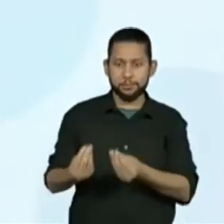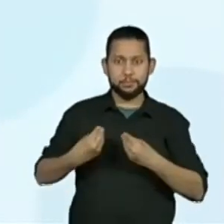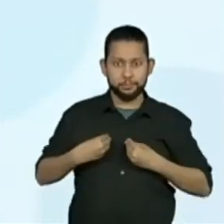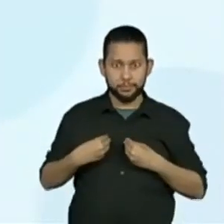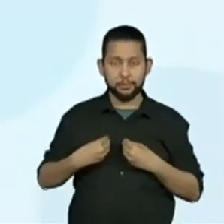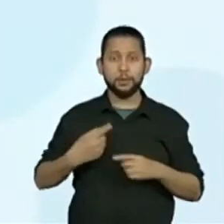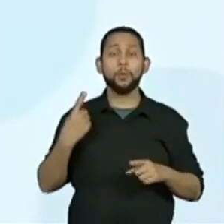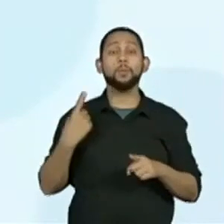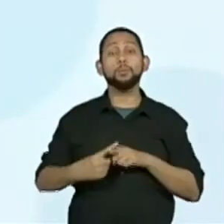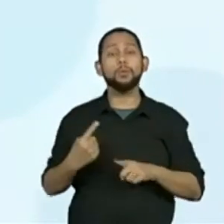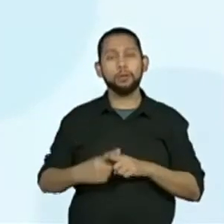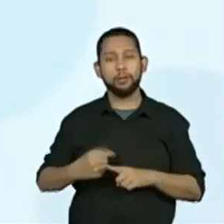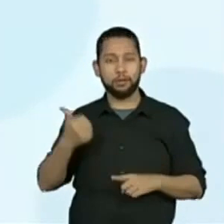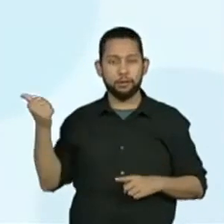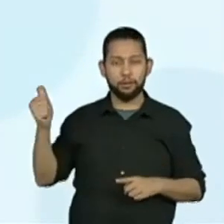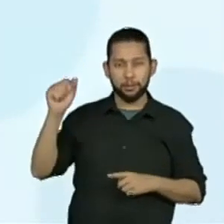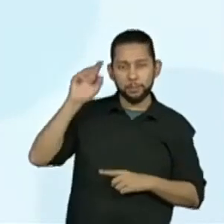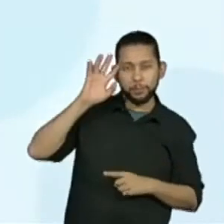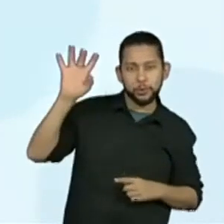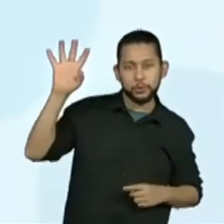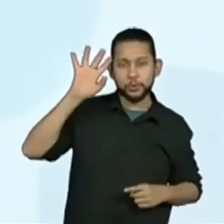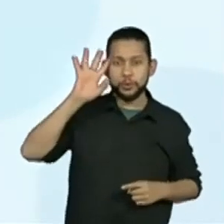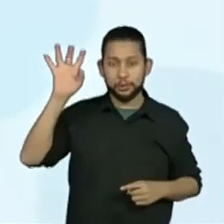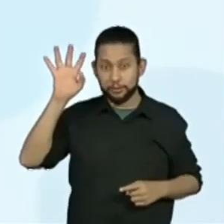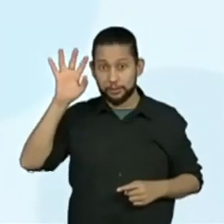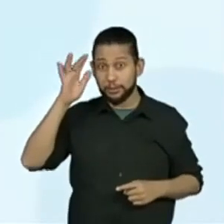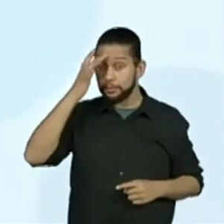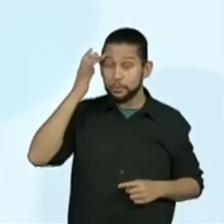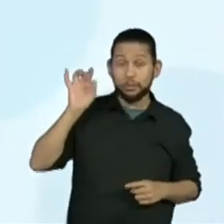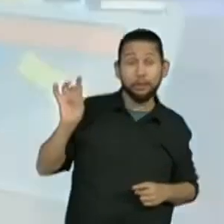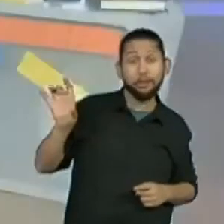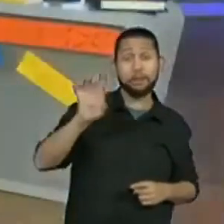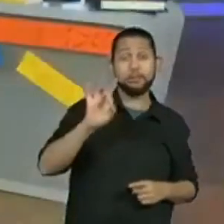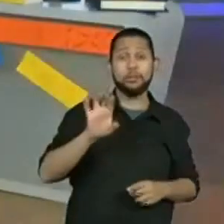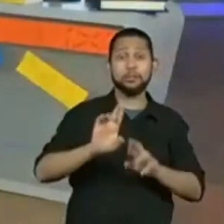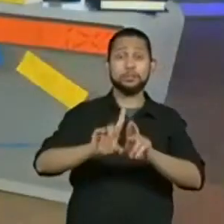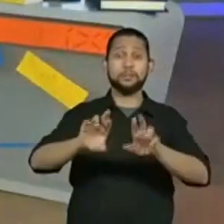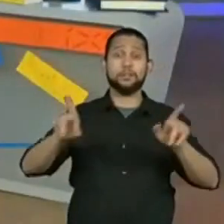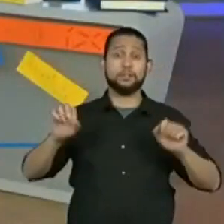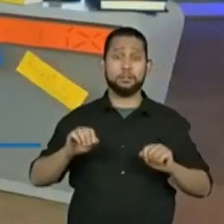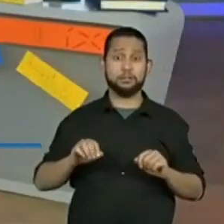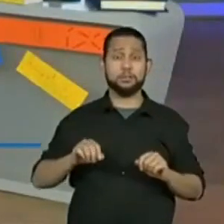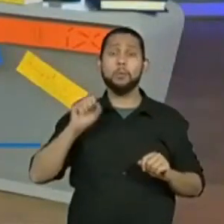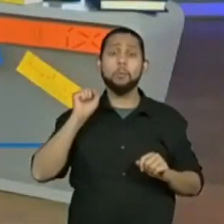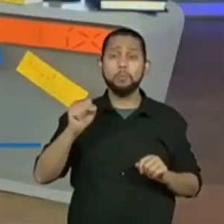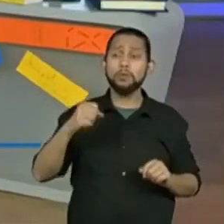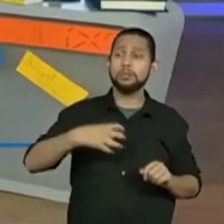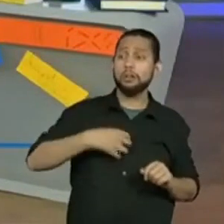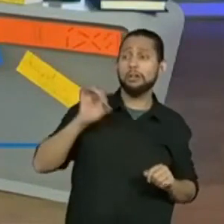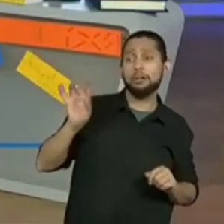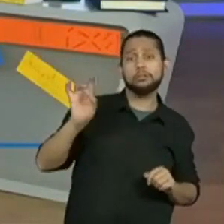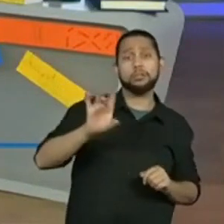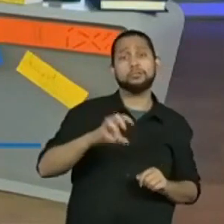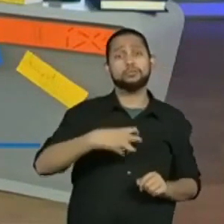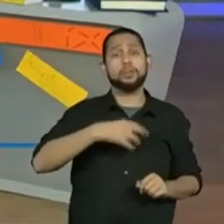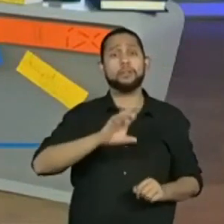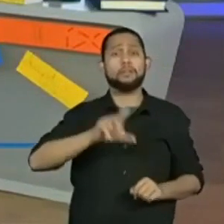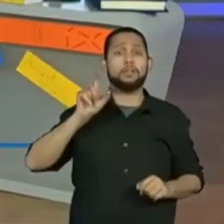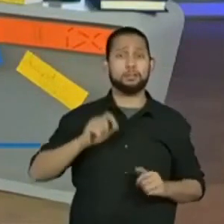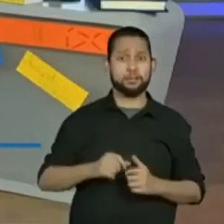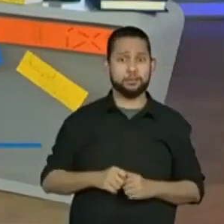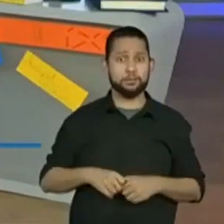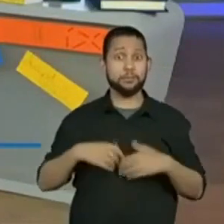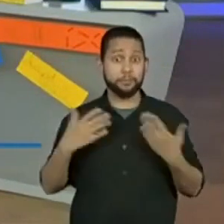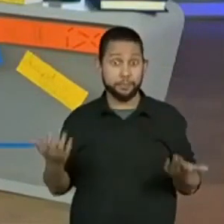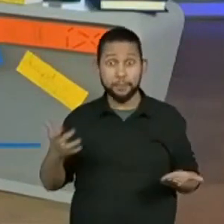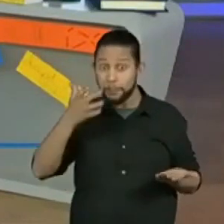Porque na imaginação, cada um tem a sua e formada de uma forma diferente. Igual quando a gente colocou ler, é viajar.